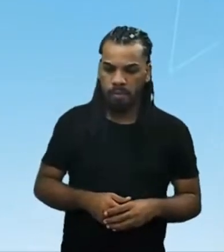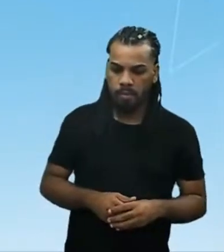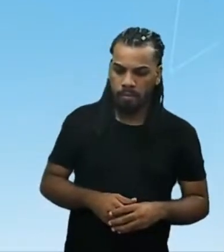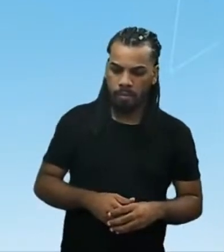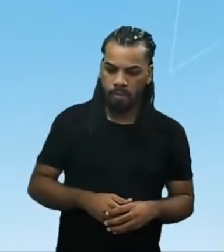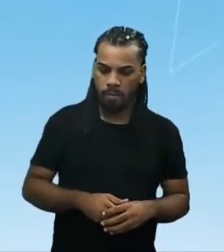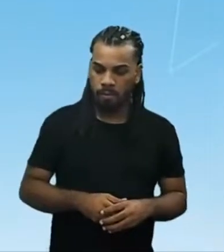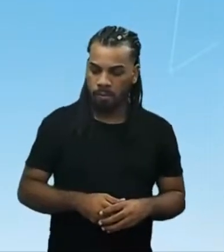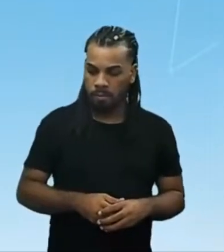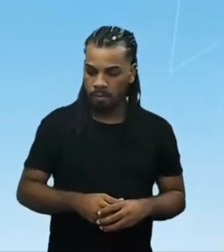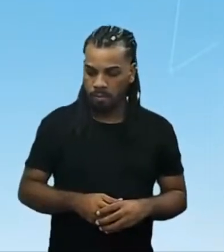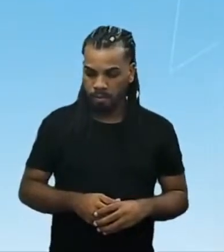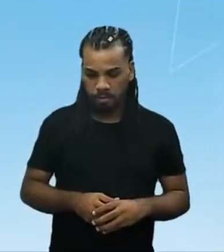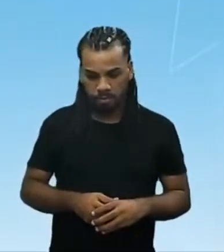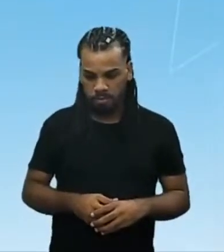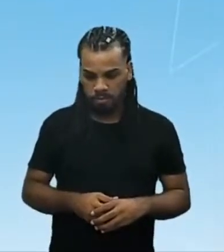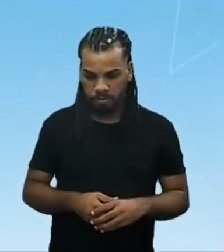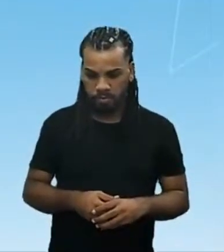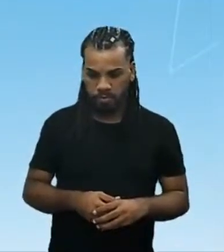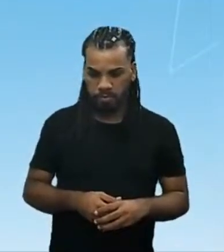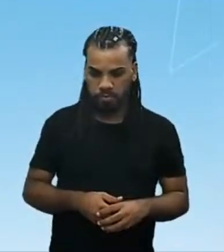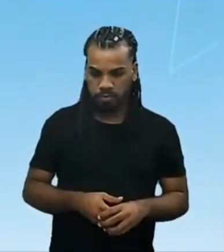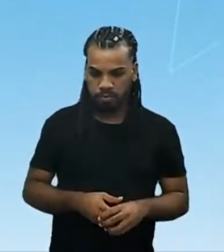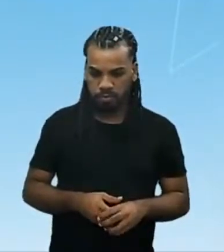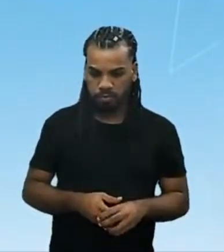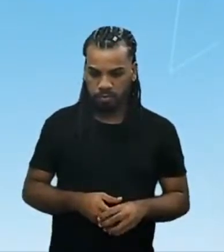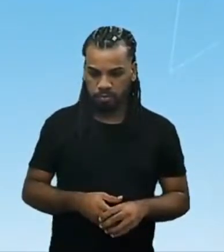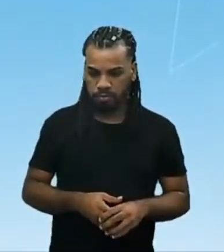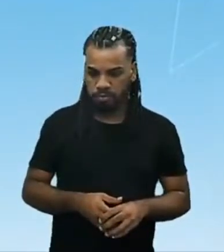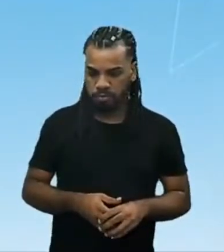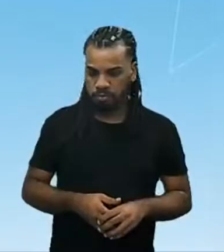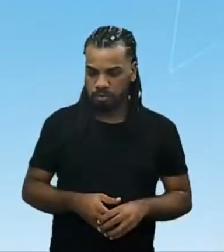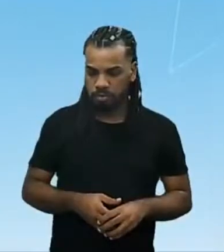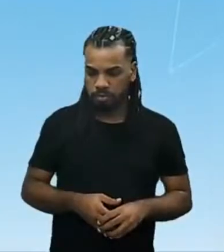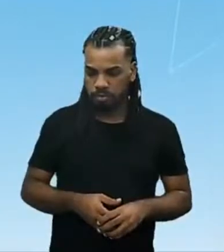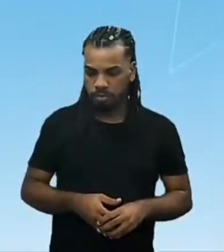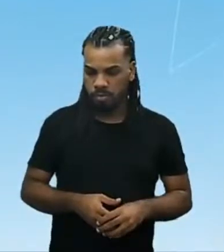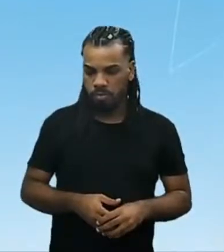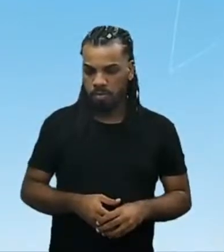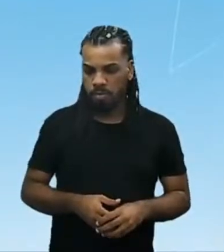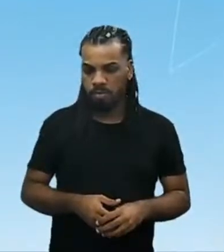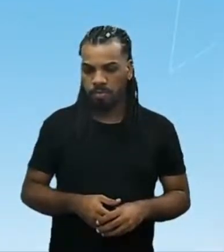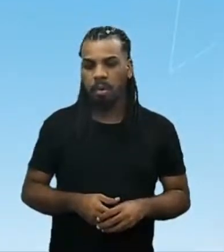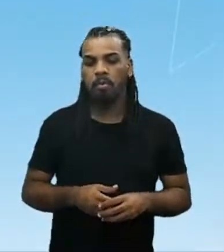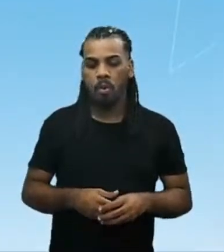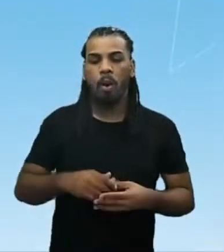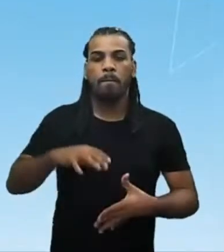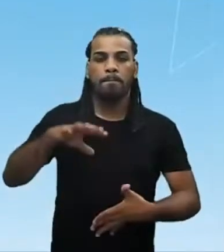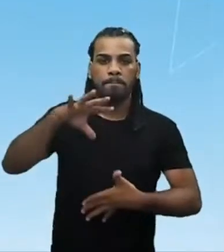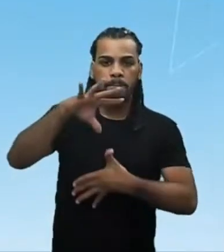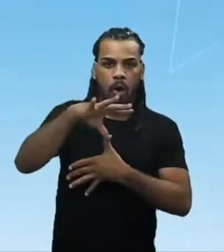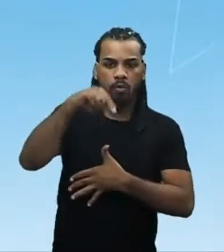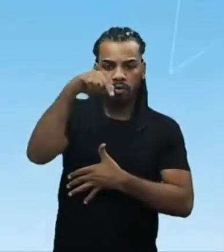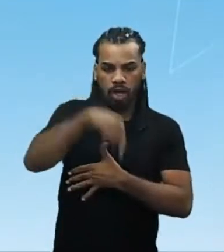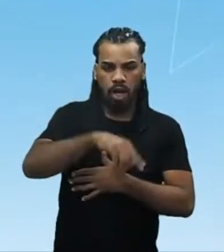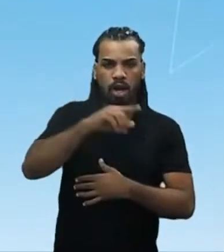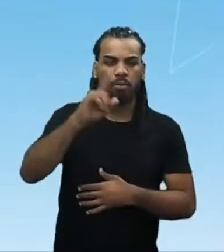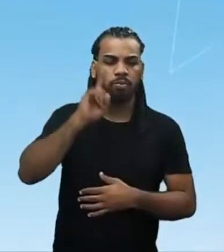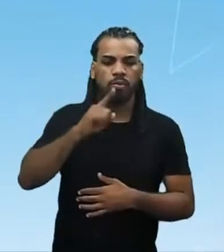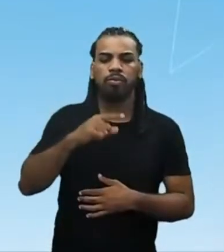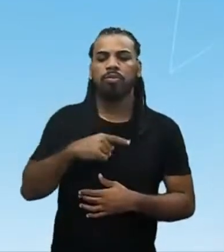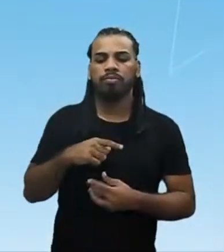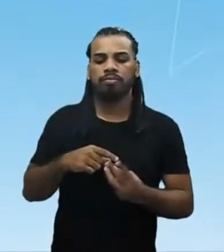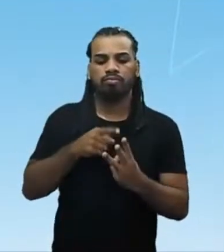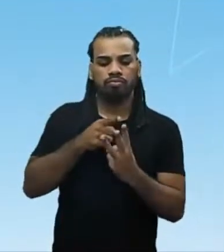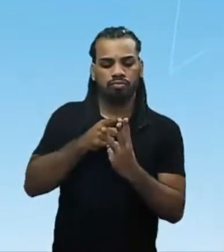nós, dentre esses vários povos que habitavam a América, nós vamos destacar três deles. Dois vocês já viram